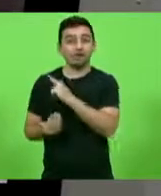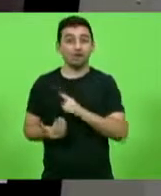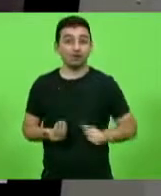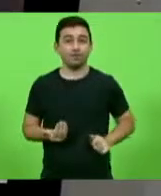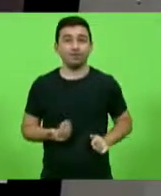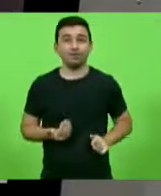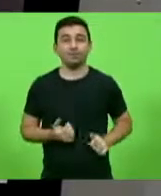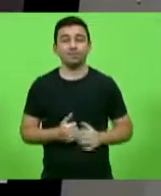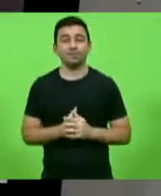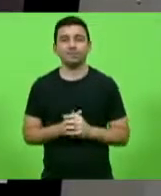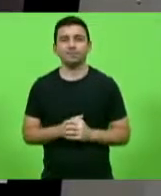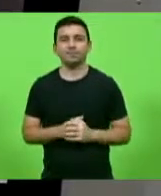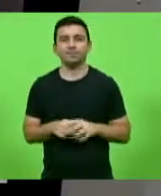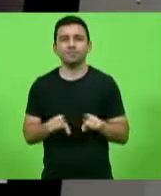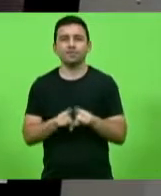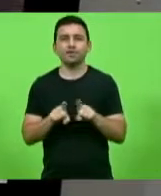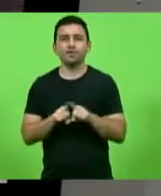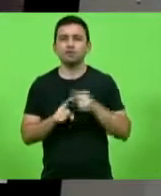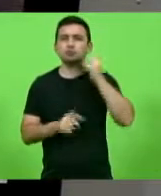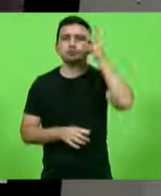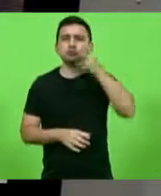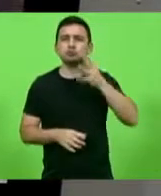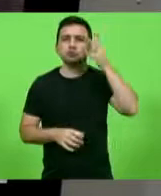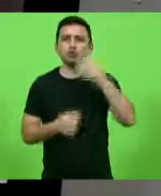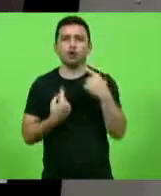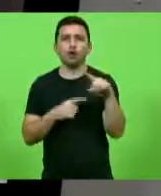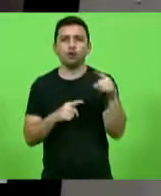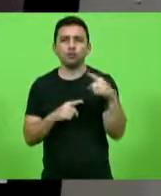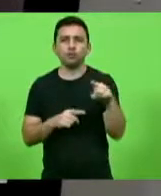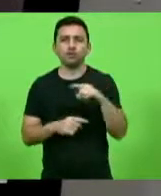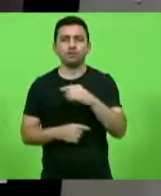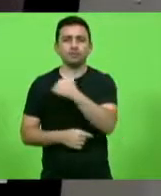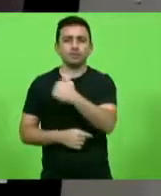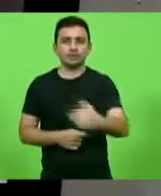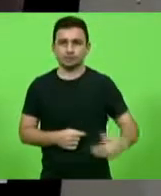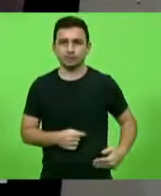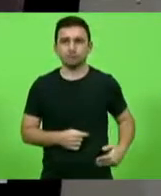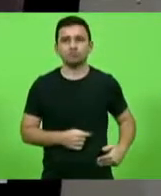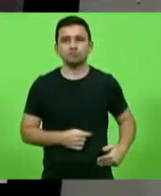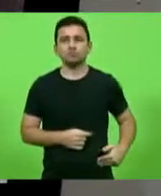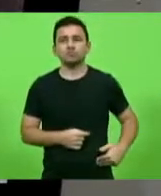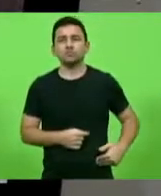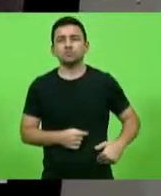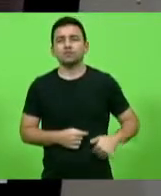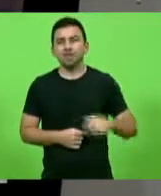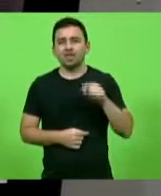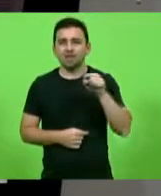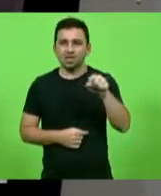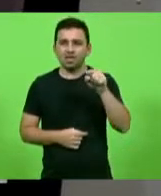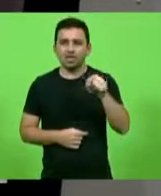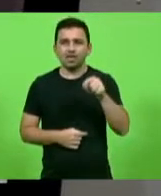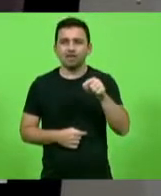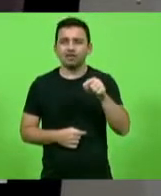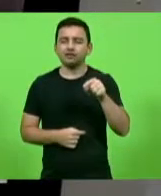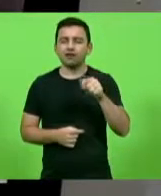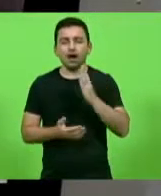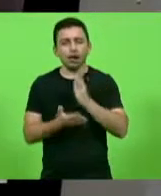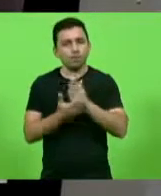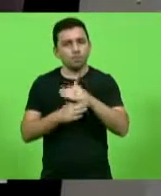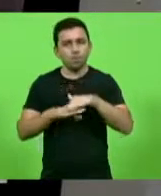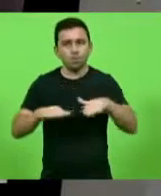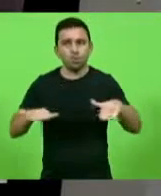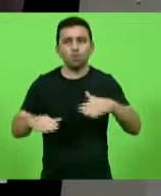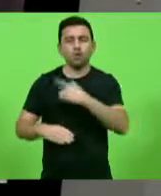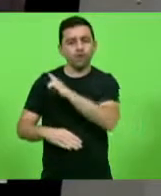passar. Discurso de ódio contra o Ernesto Araújo, nosso ministro, que saiu de forma brilhante do governo, de forma honrosa,